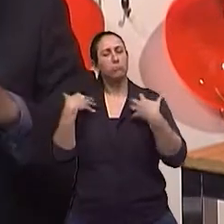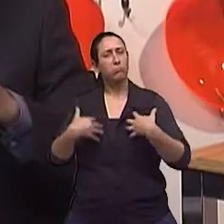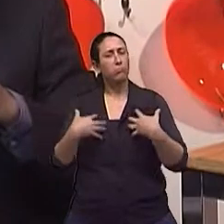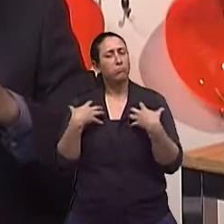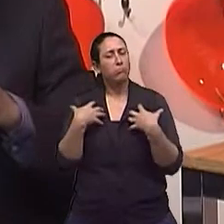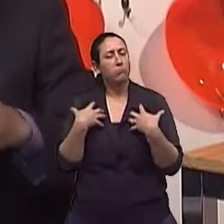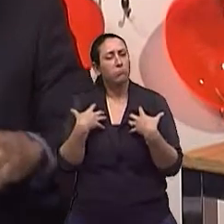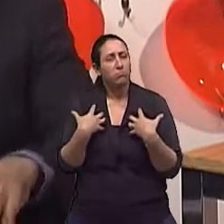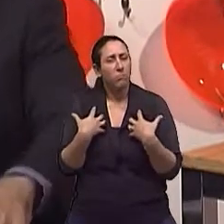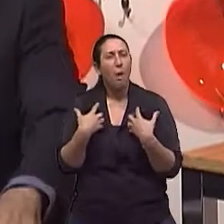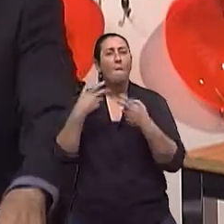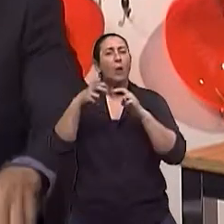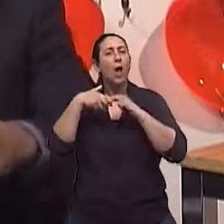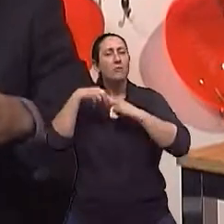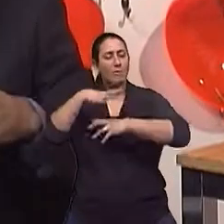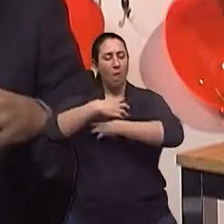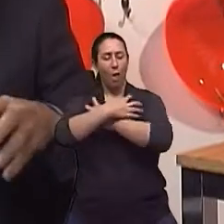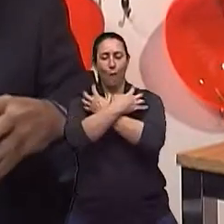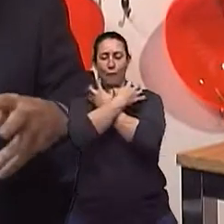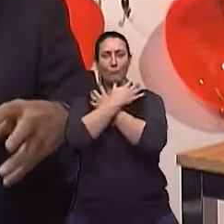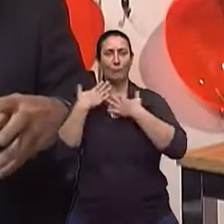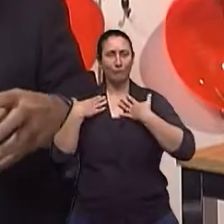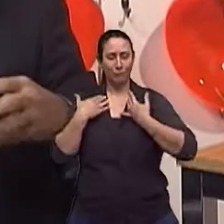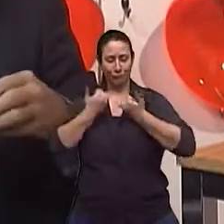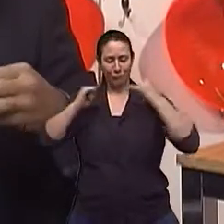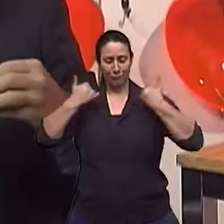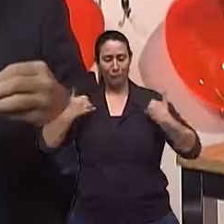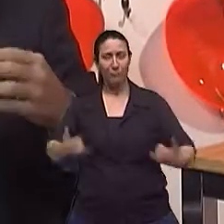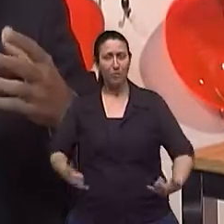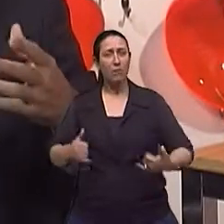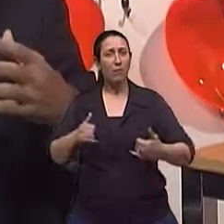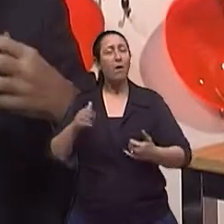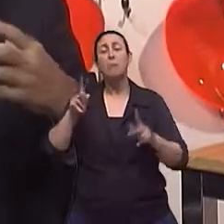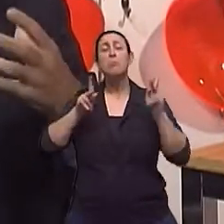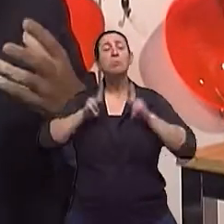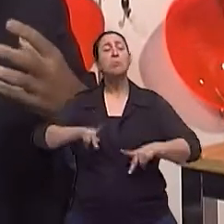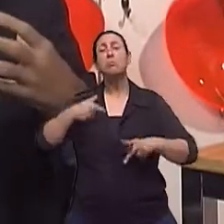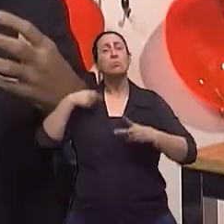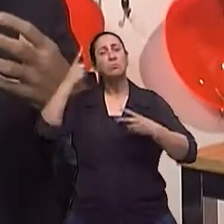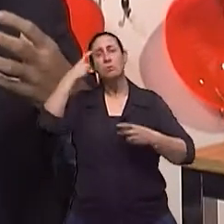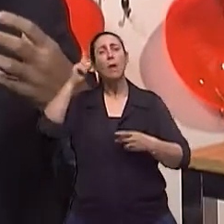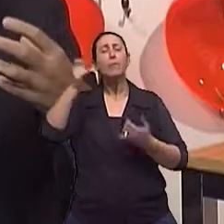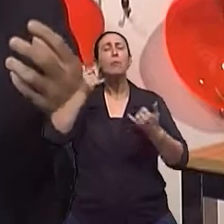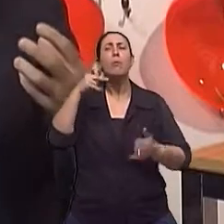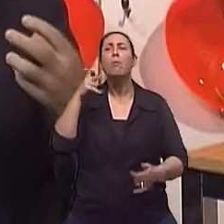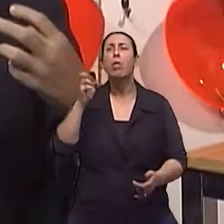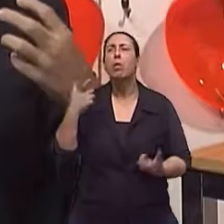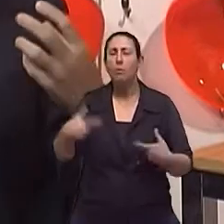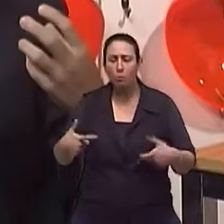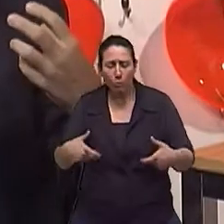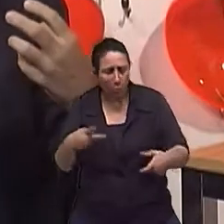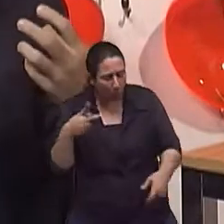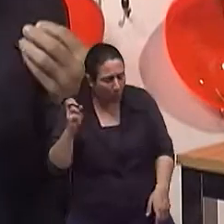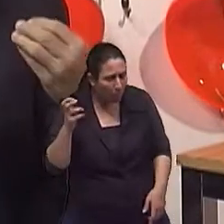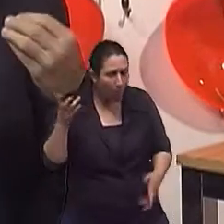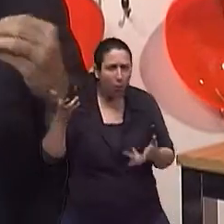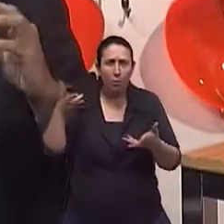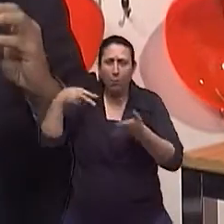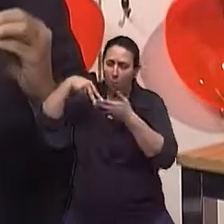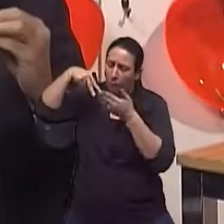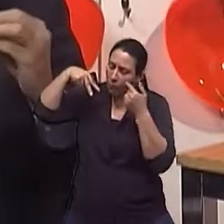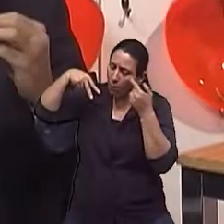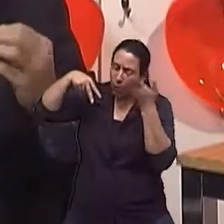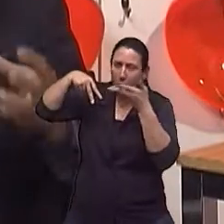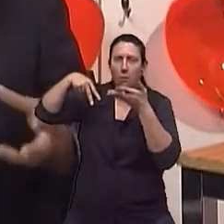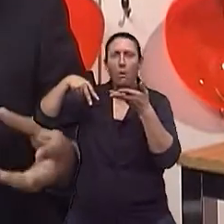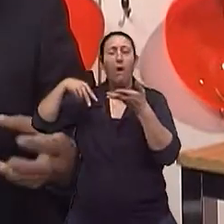lesar os nervos dos membros inferiores e a pessoa meio que não sabe onde é que está o pé. Então, isso, essa diminuição que nós